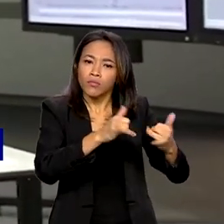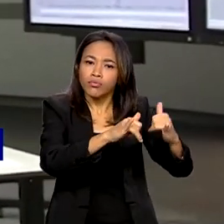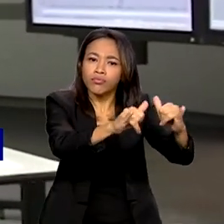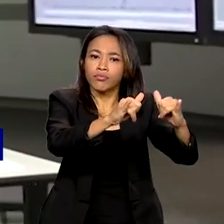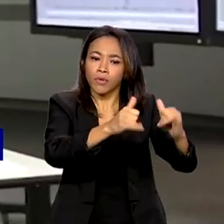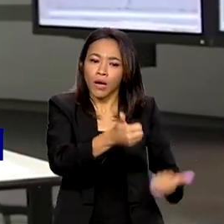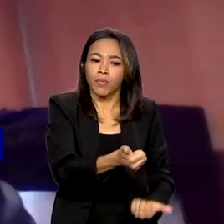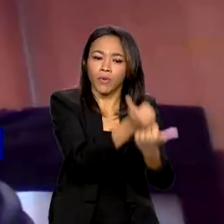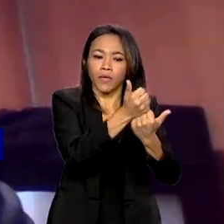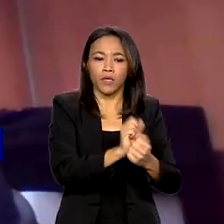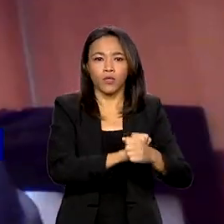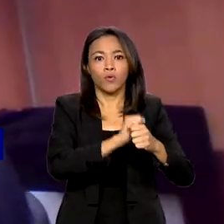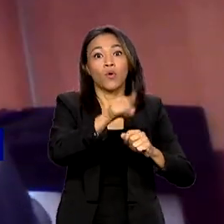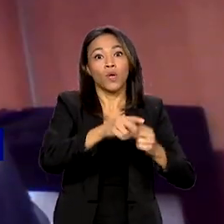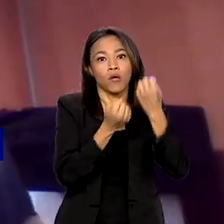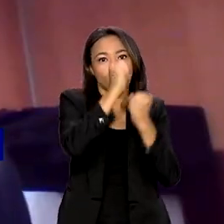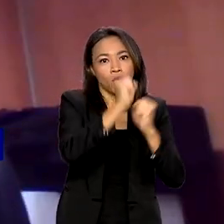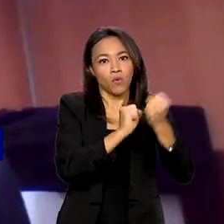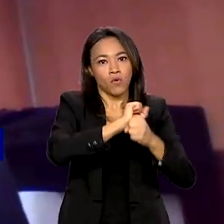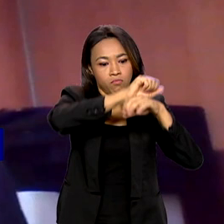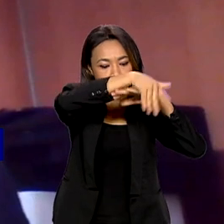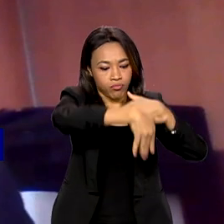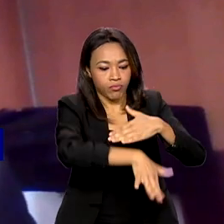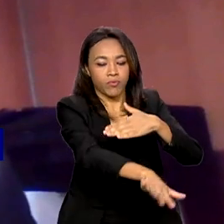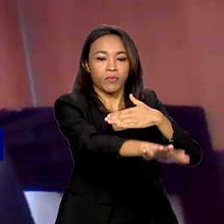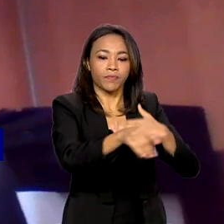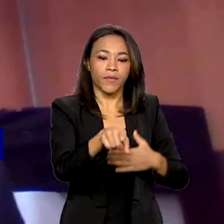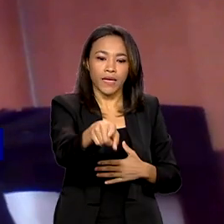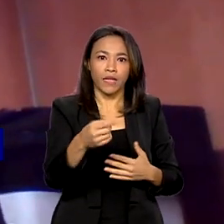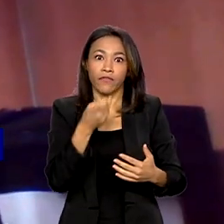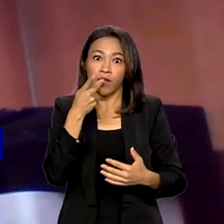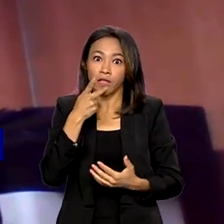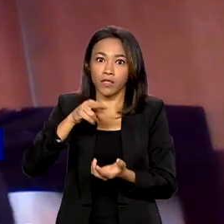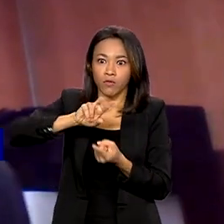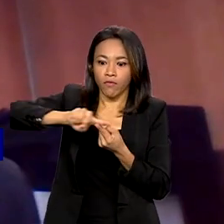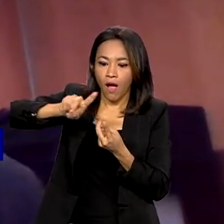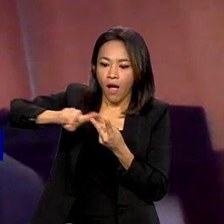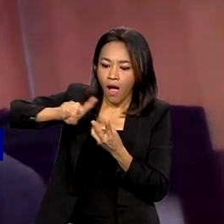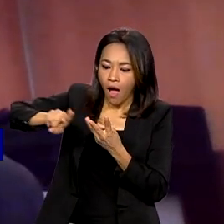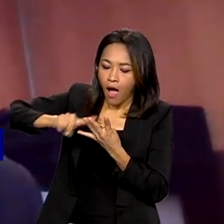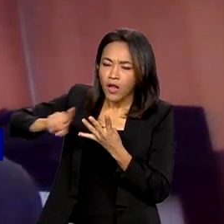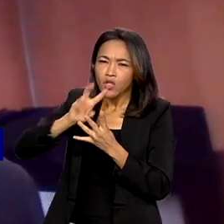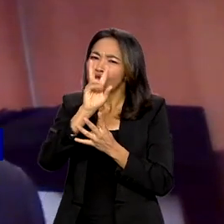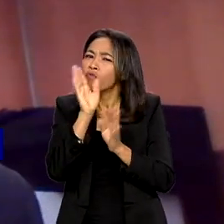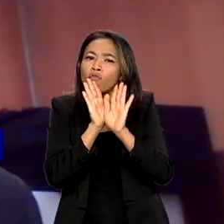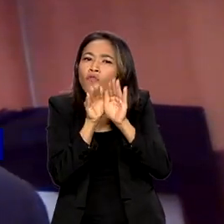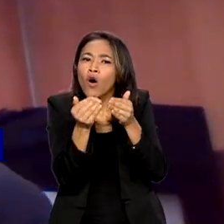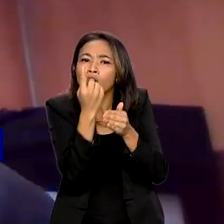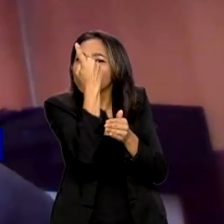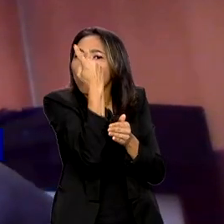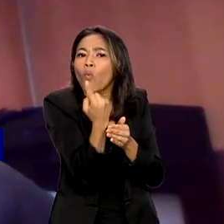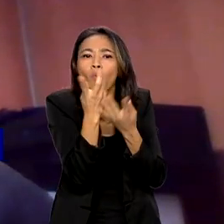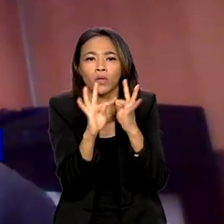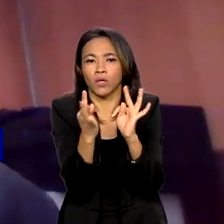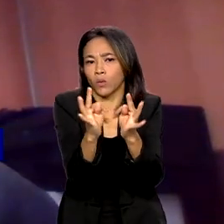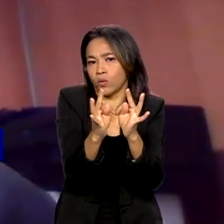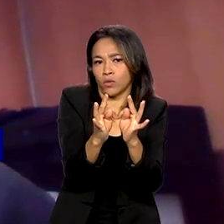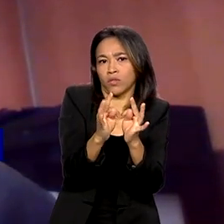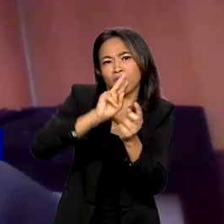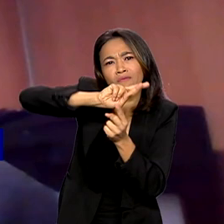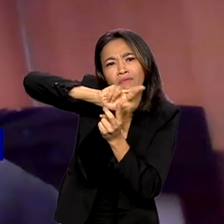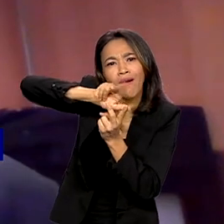hidroelétricas. É um pacote grande que não vai estar focada numa tecnologia específica, mas numa